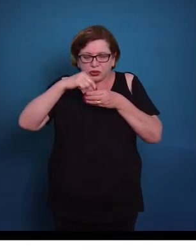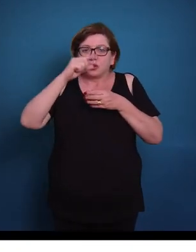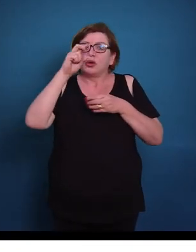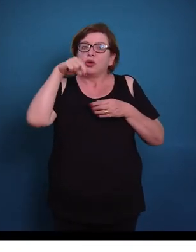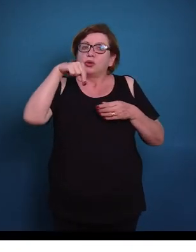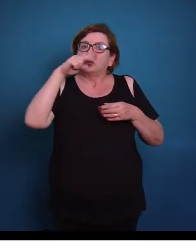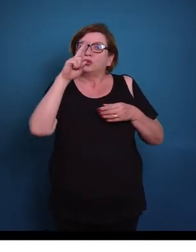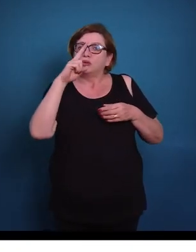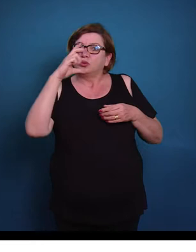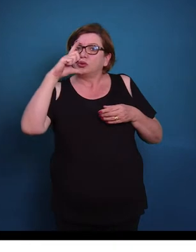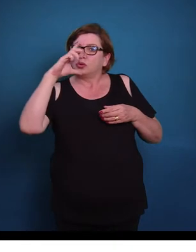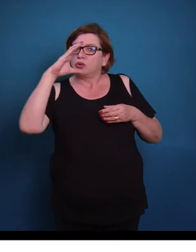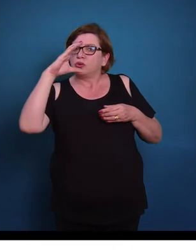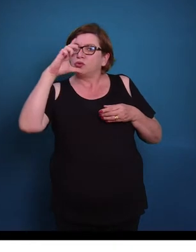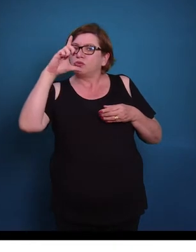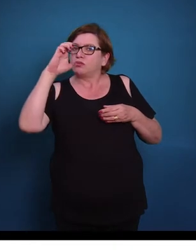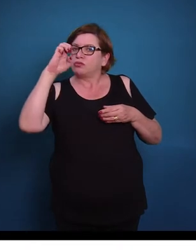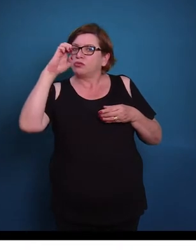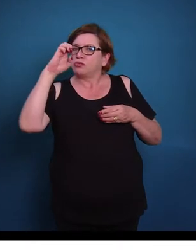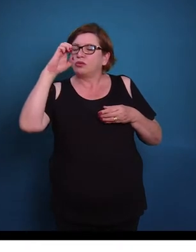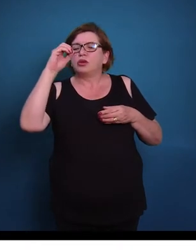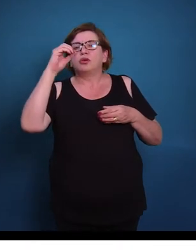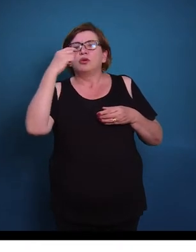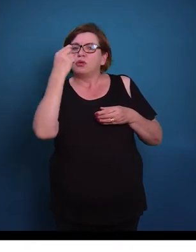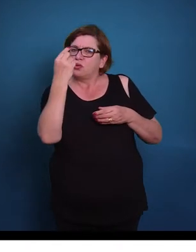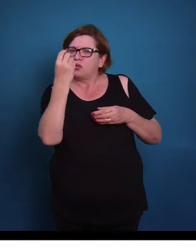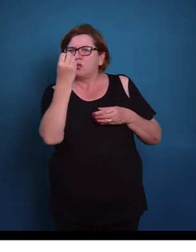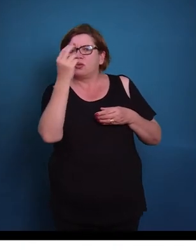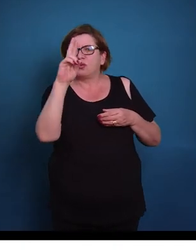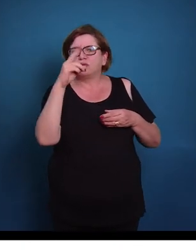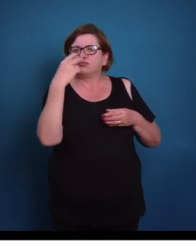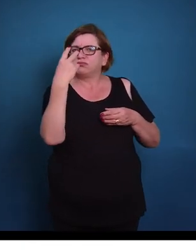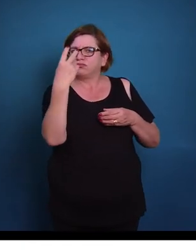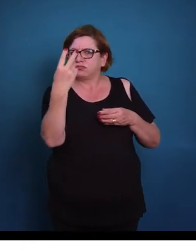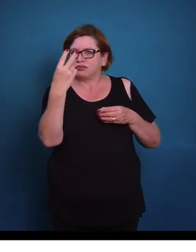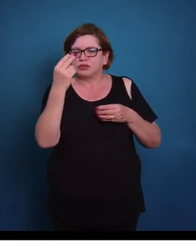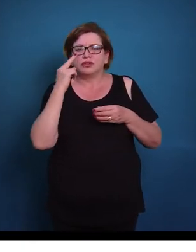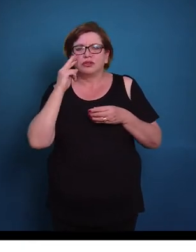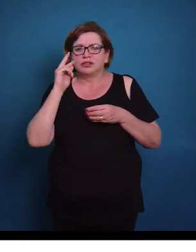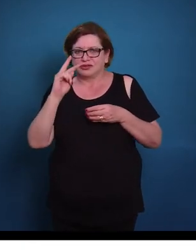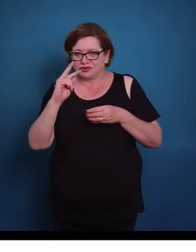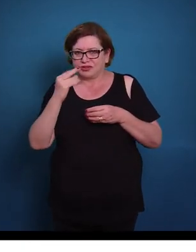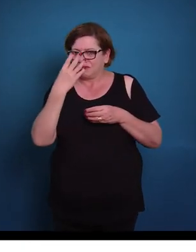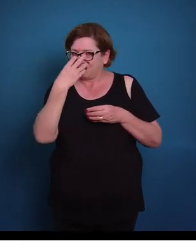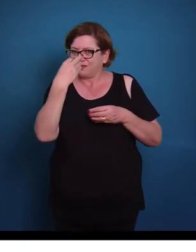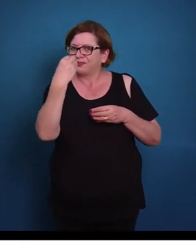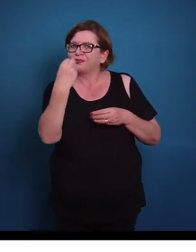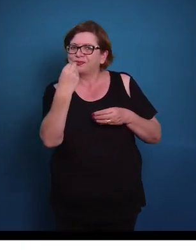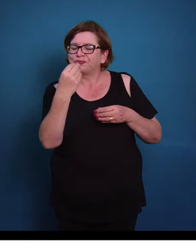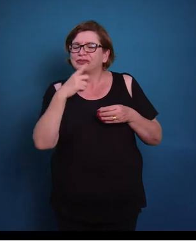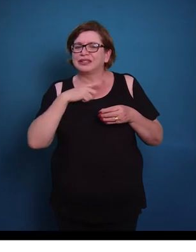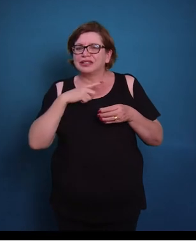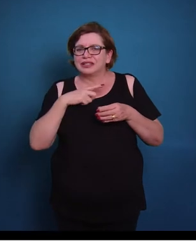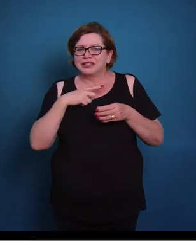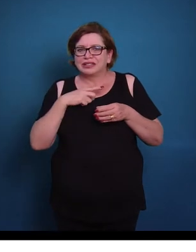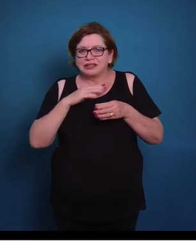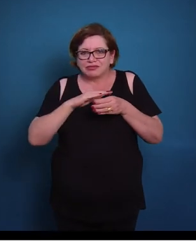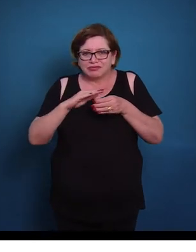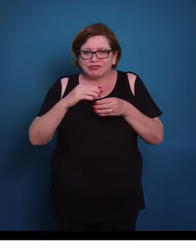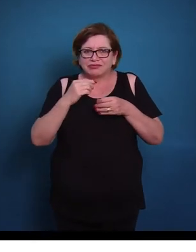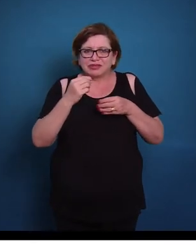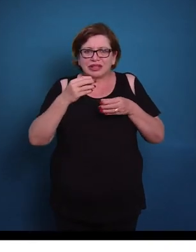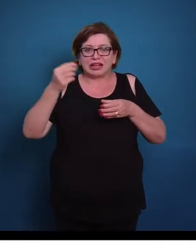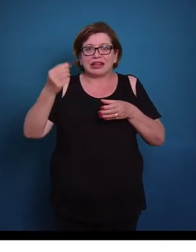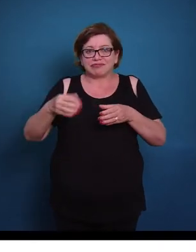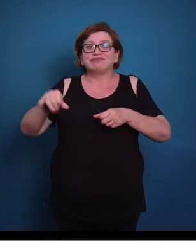célula, ou no máximo dois núcleos. E esses núcleos são centrais, então notem que aqui nós temos um corte transversal desse músculo, e vejam que o núcleo